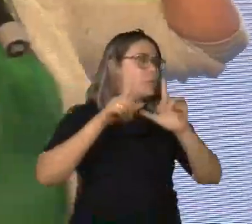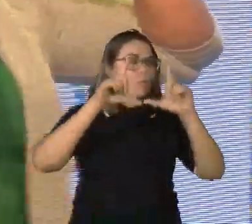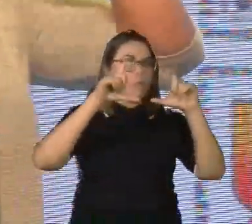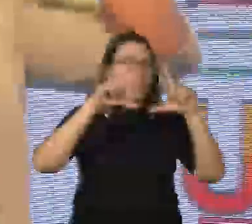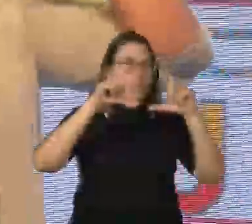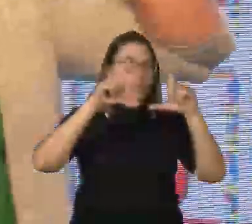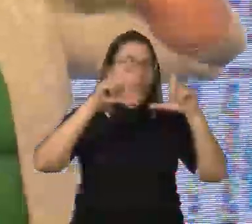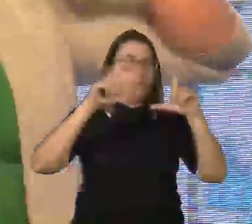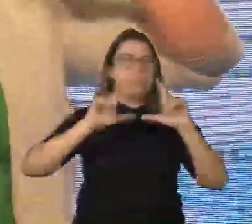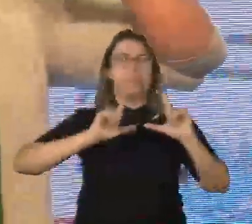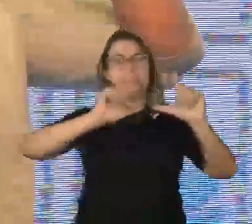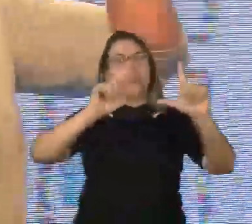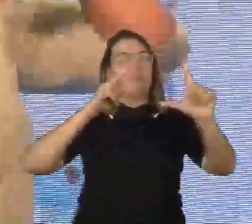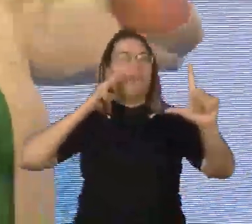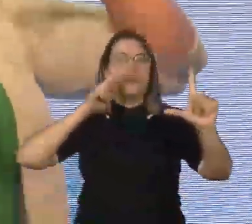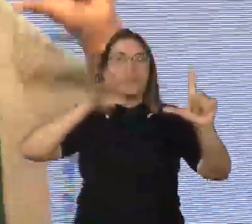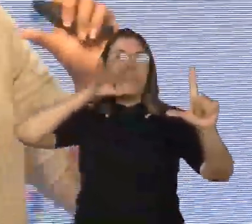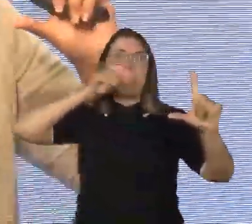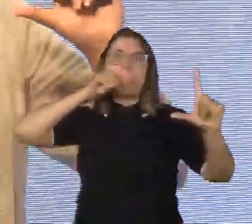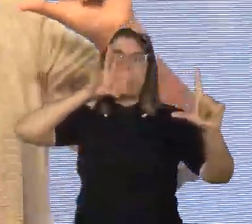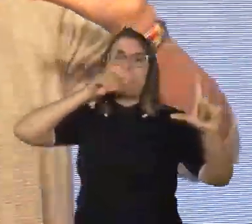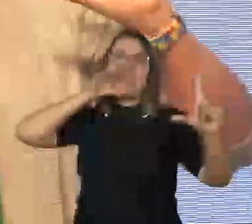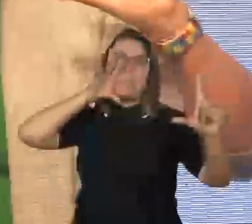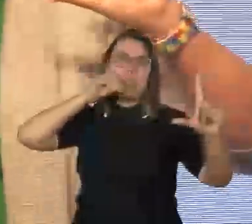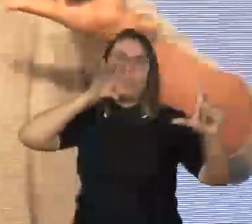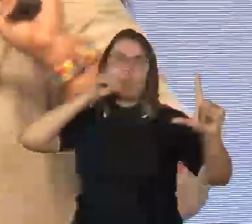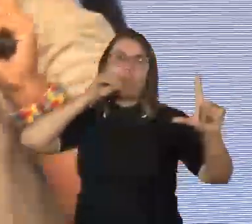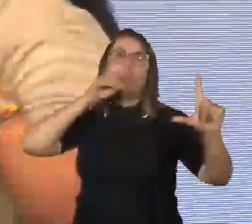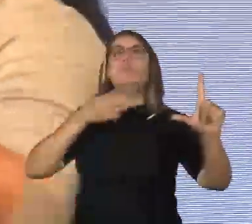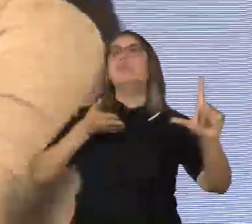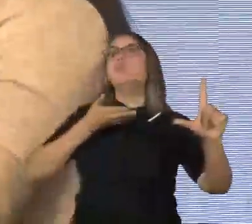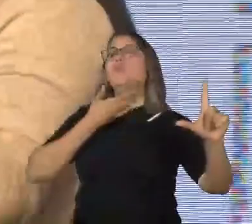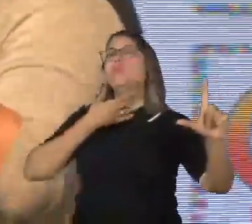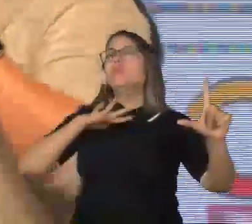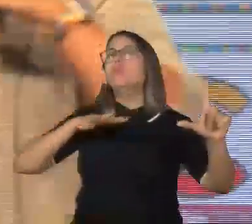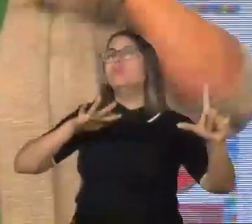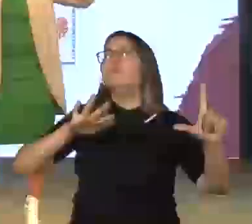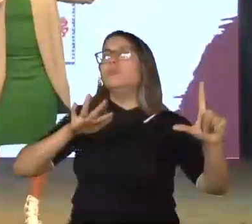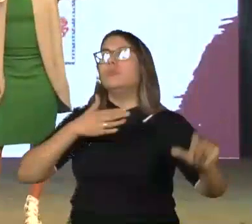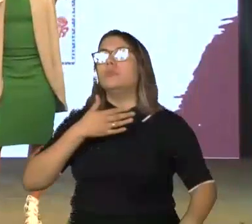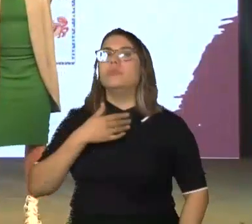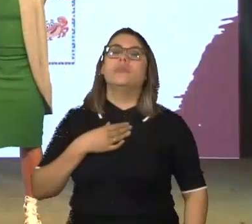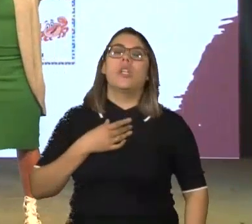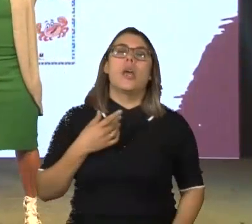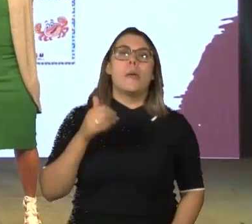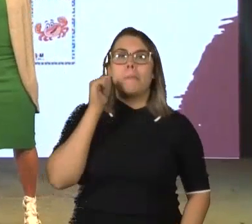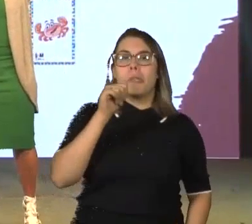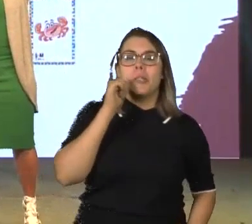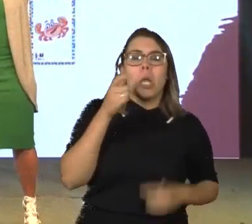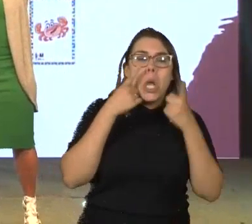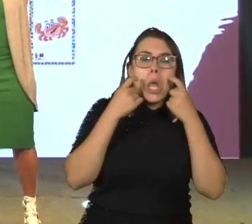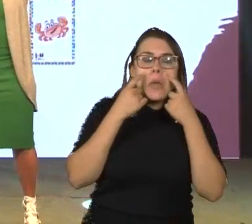representatividade do som que aquela letra produz. Então, se vocês observarem um menininho chorando, fazendo